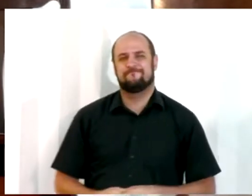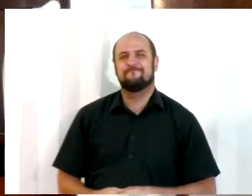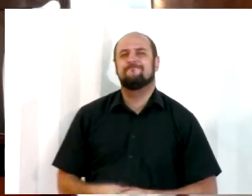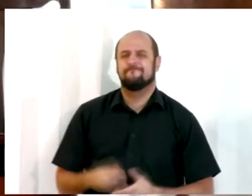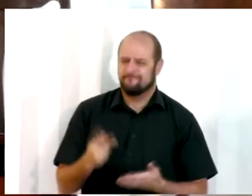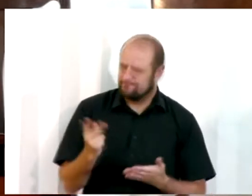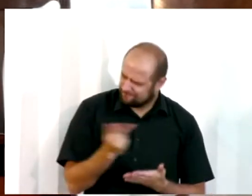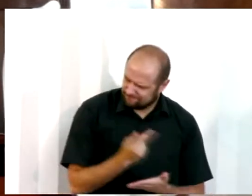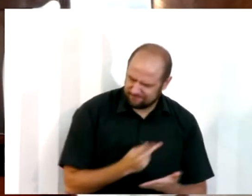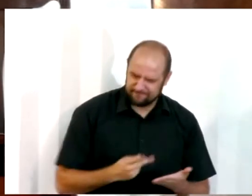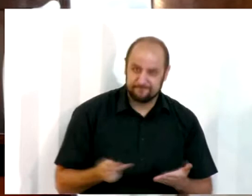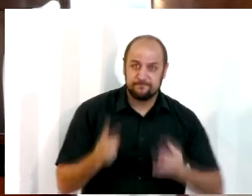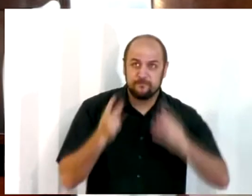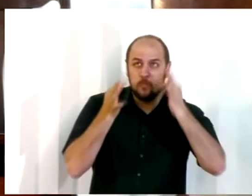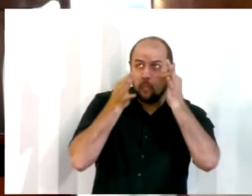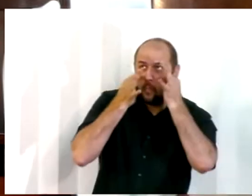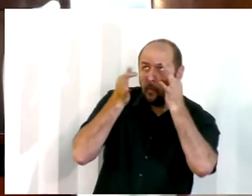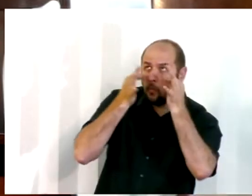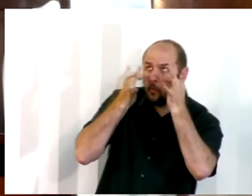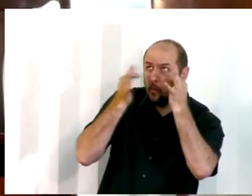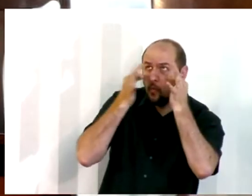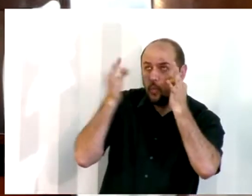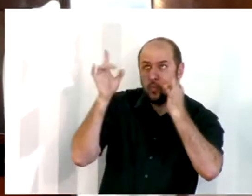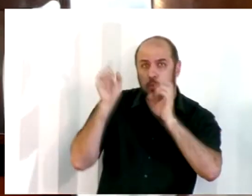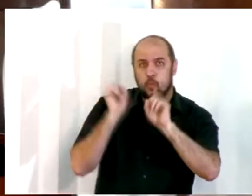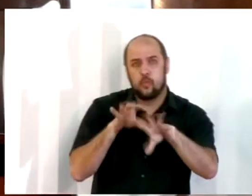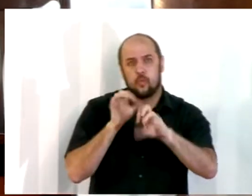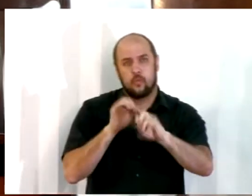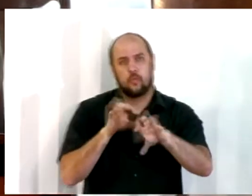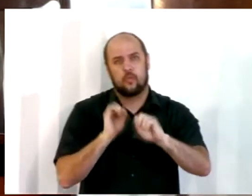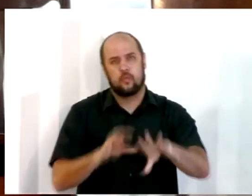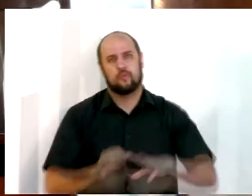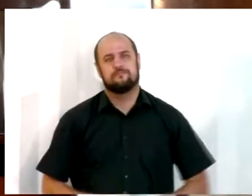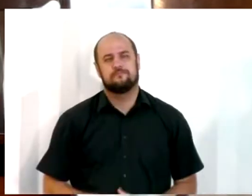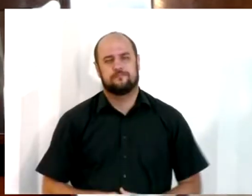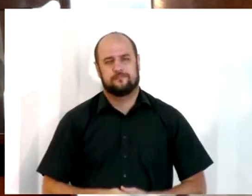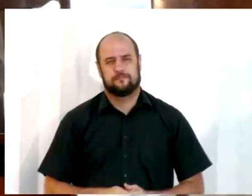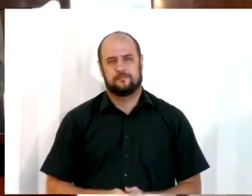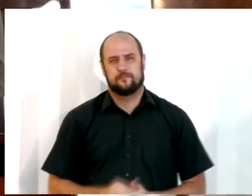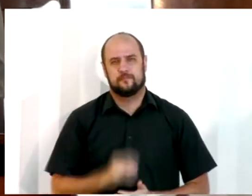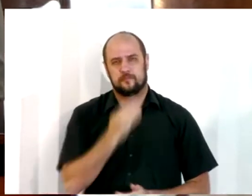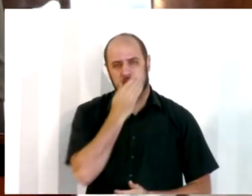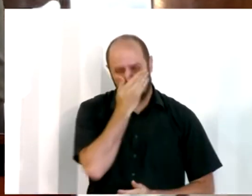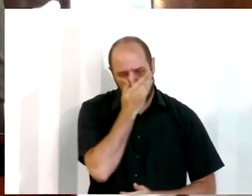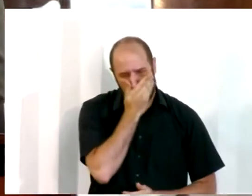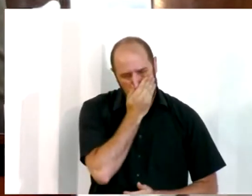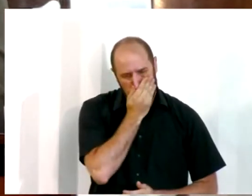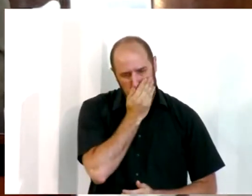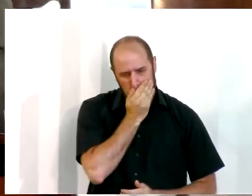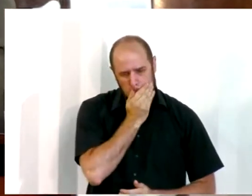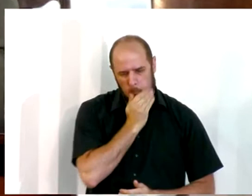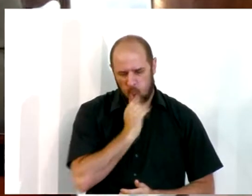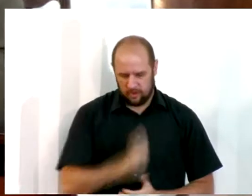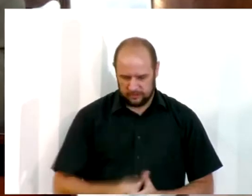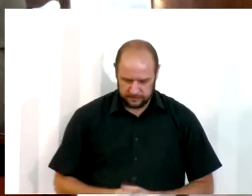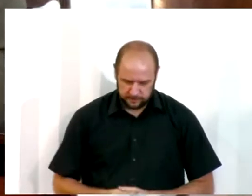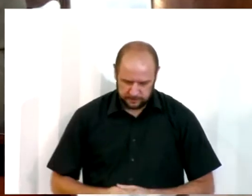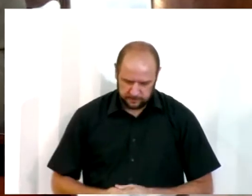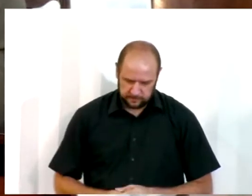desenhando, mas escutando a instrução da palavra de Deus. Queridos irmãos,